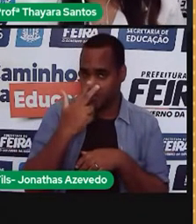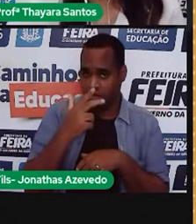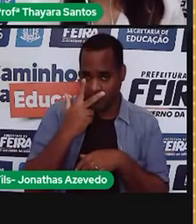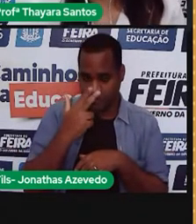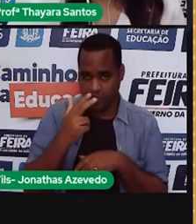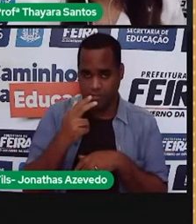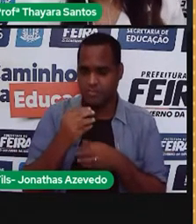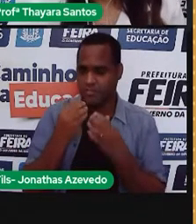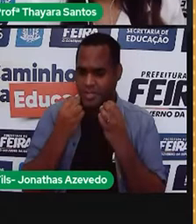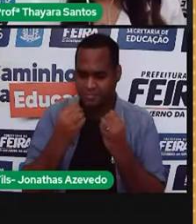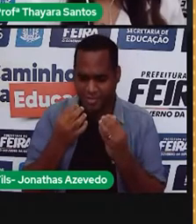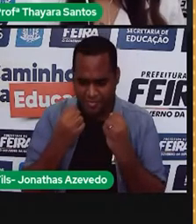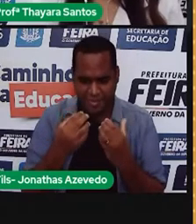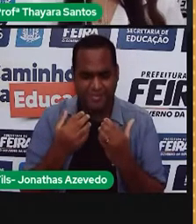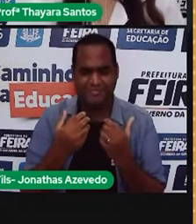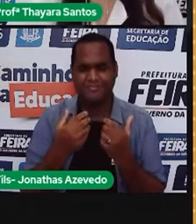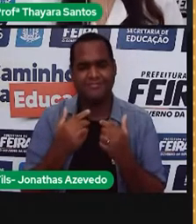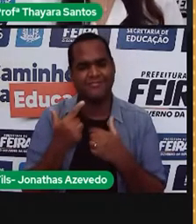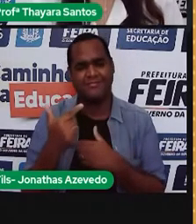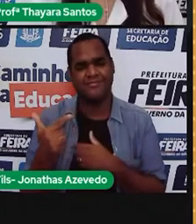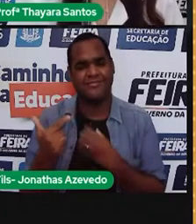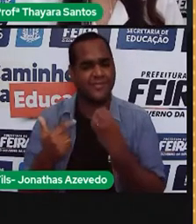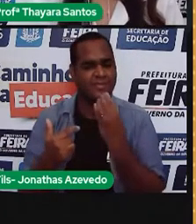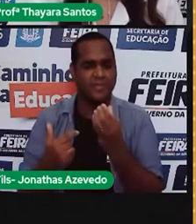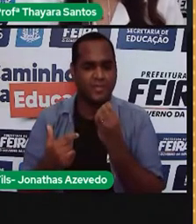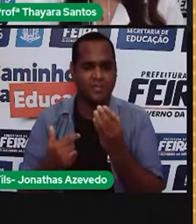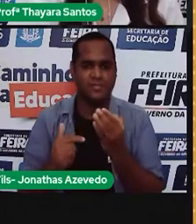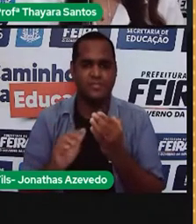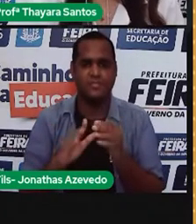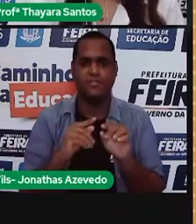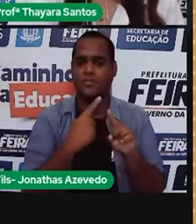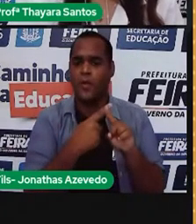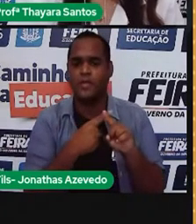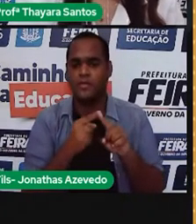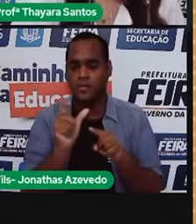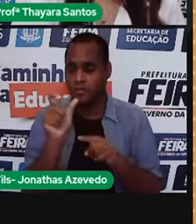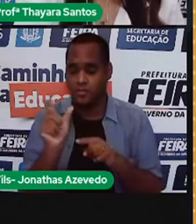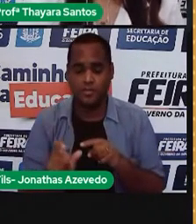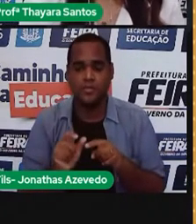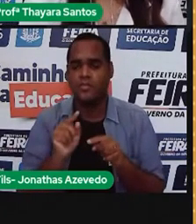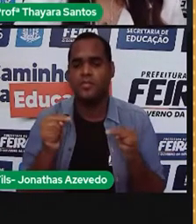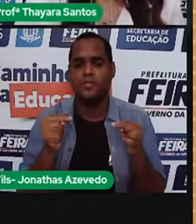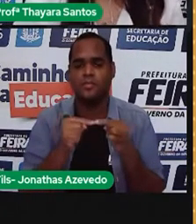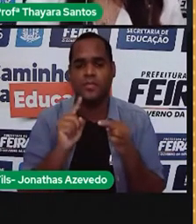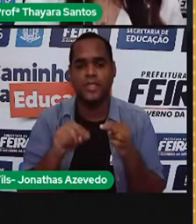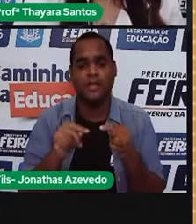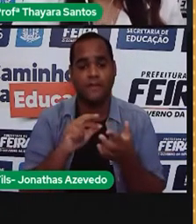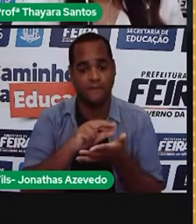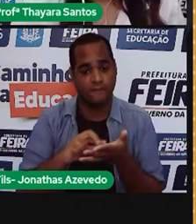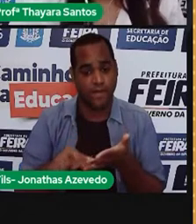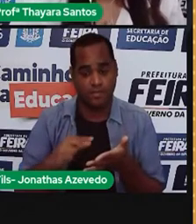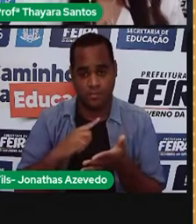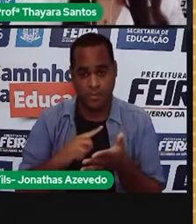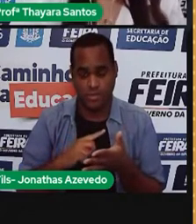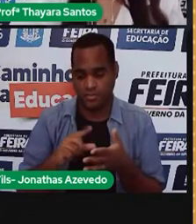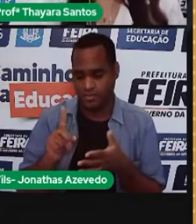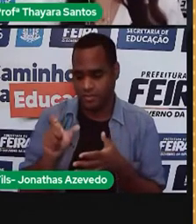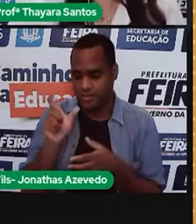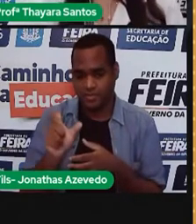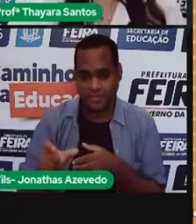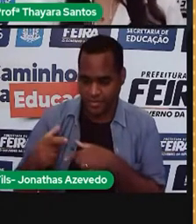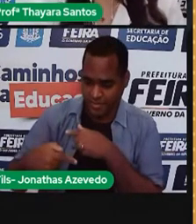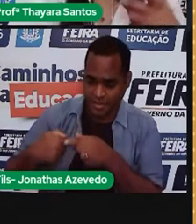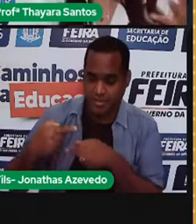não é vantajosa. Por quê? Porque do nosso material genético, está descrito todas as características que a gente vai ter.